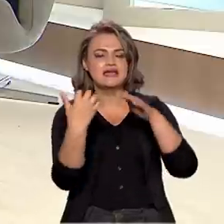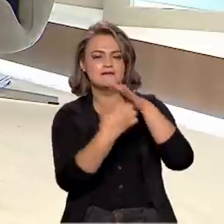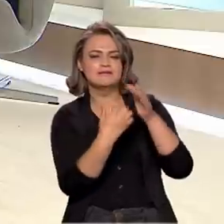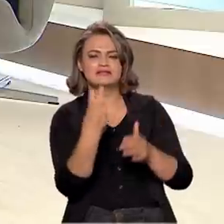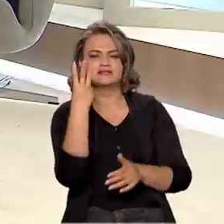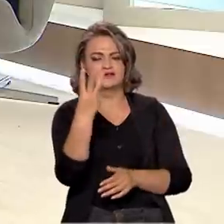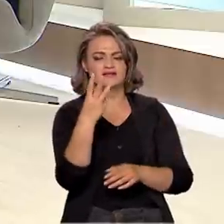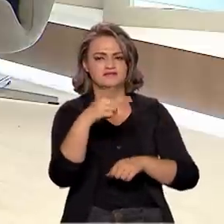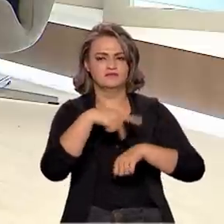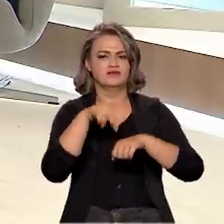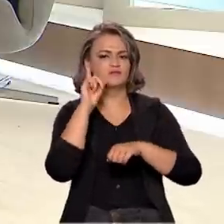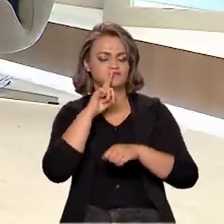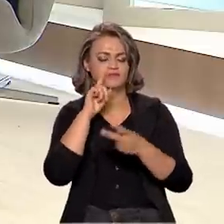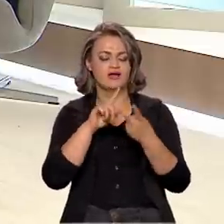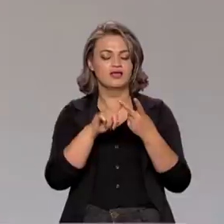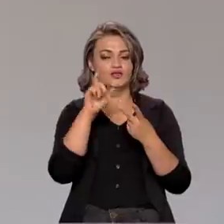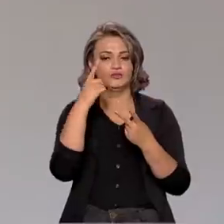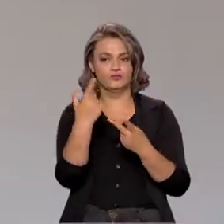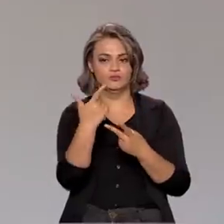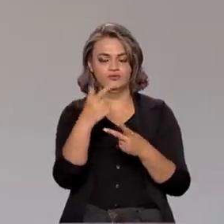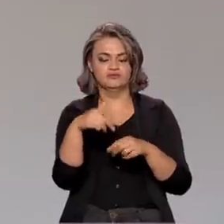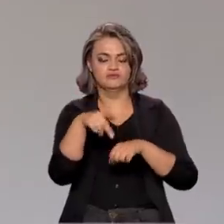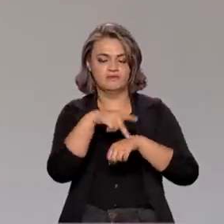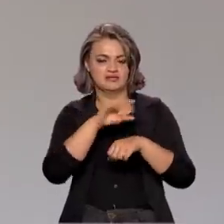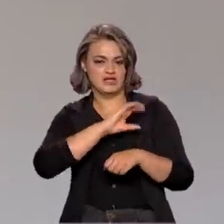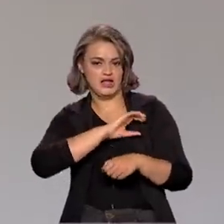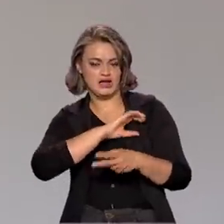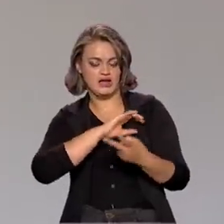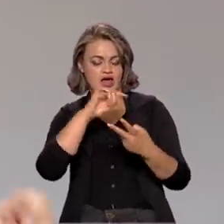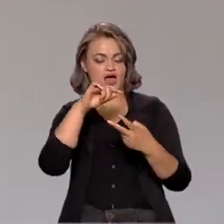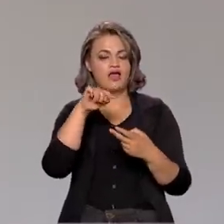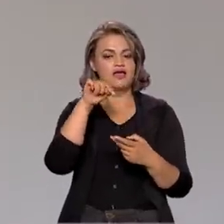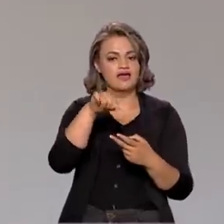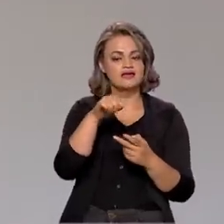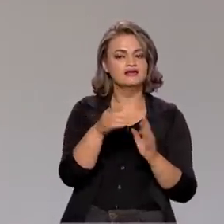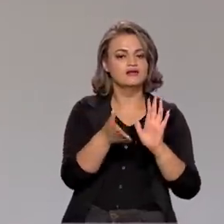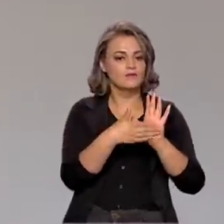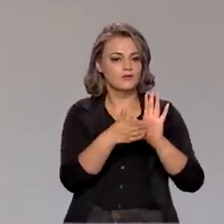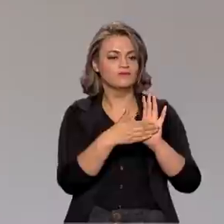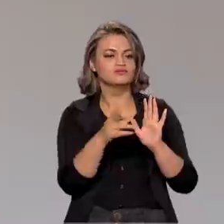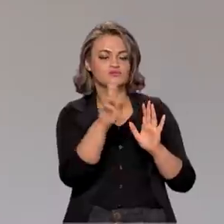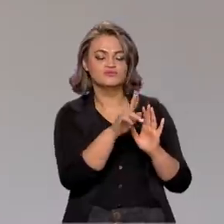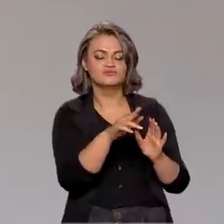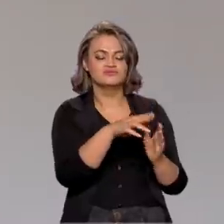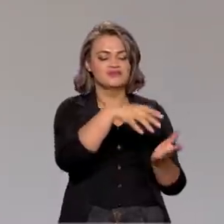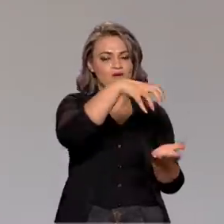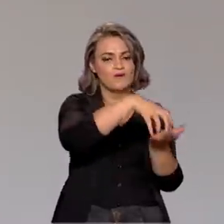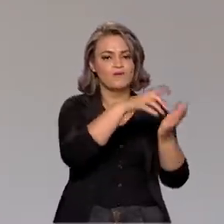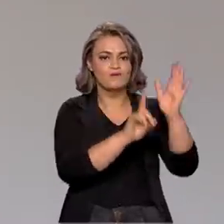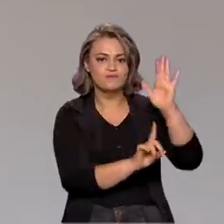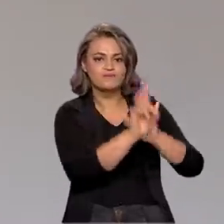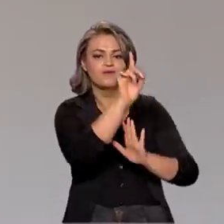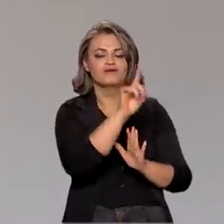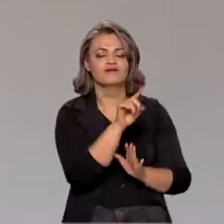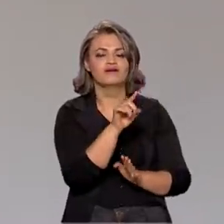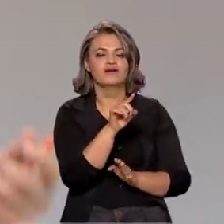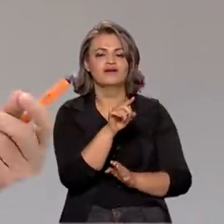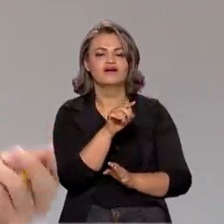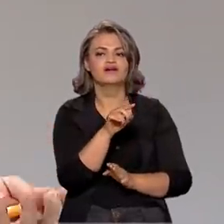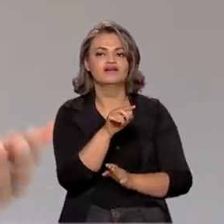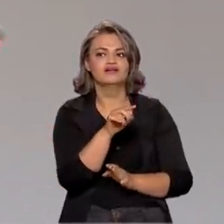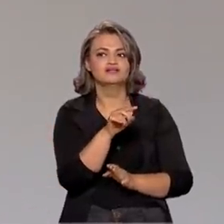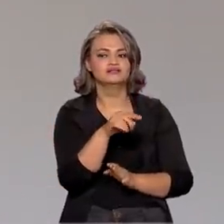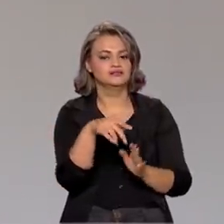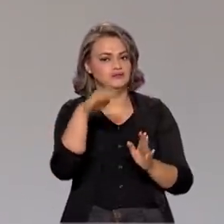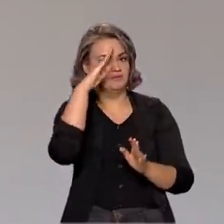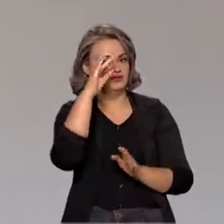-americanas e uma canadense apresentaram propostas para utilizar ali o centro nesses lançamentos militares, não